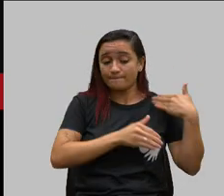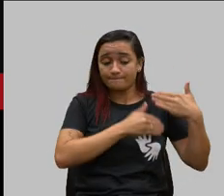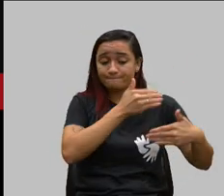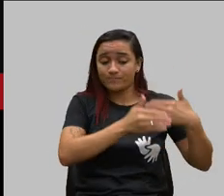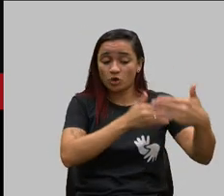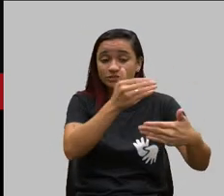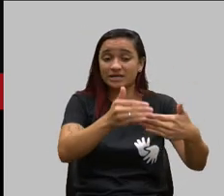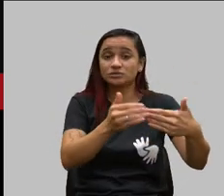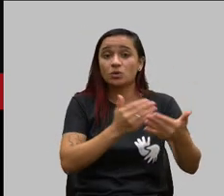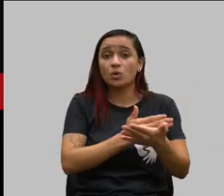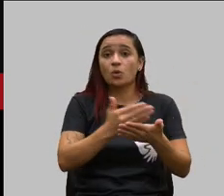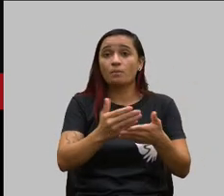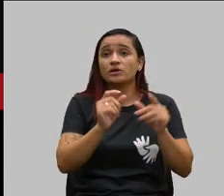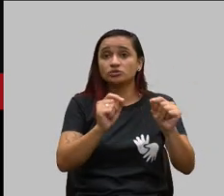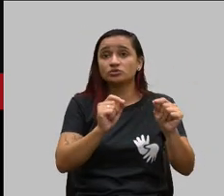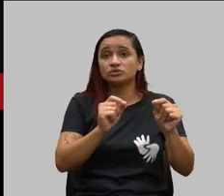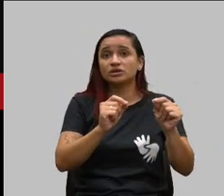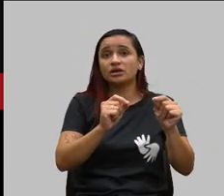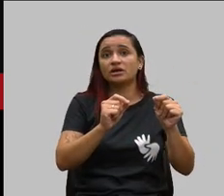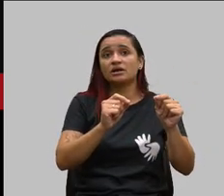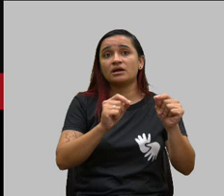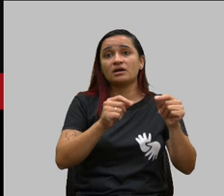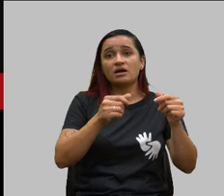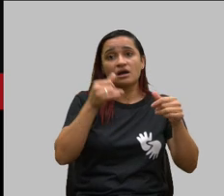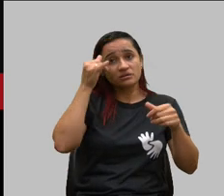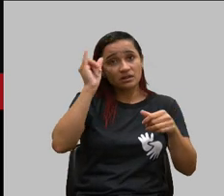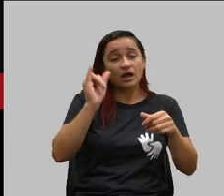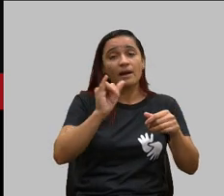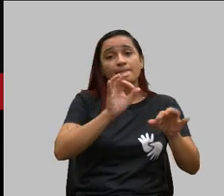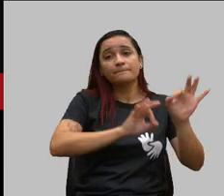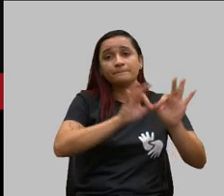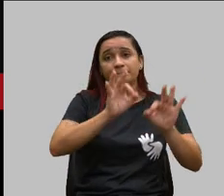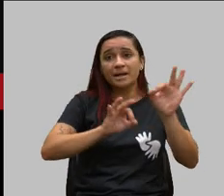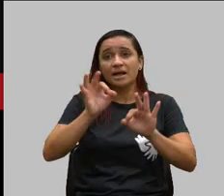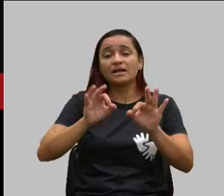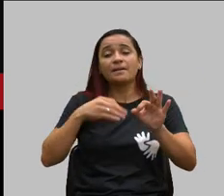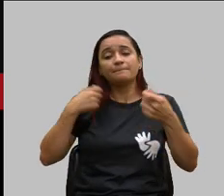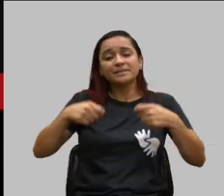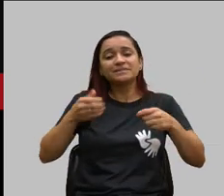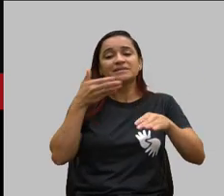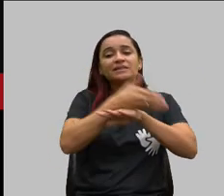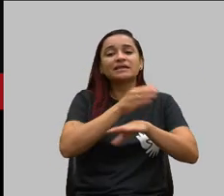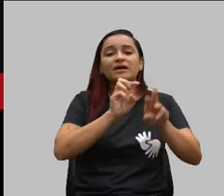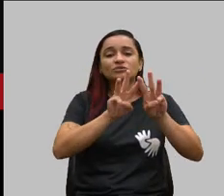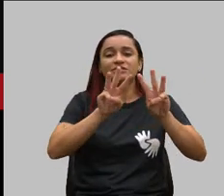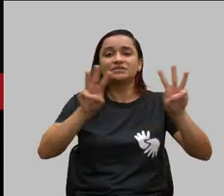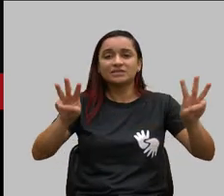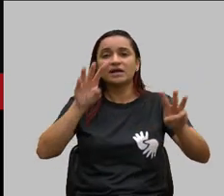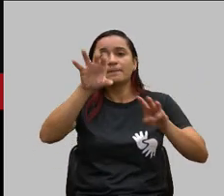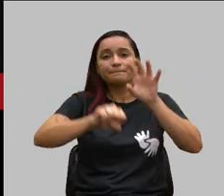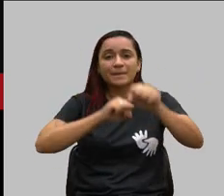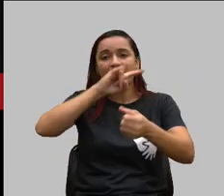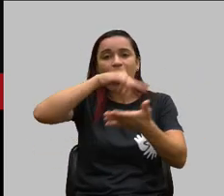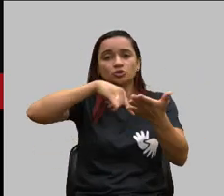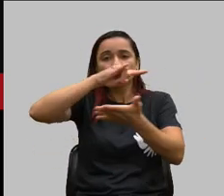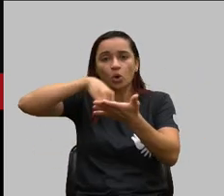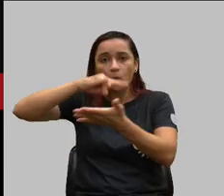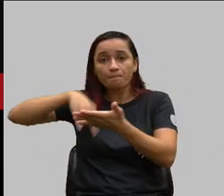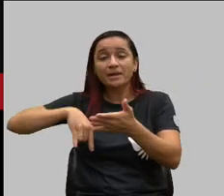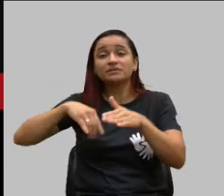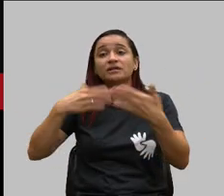na mão do beneficiário que hoje precisa entrar no site precisa pegar a documentação e passa a ser todo via